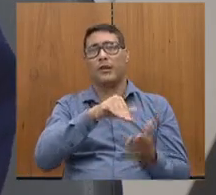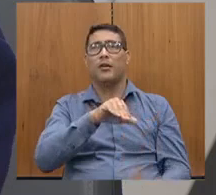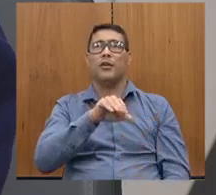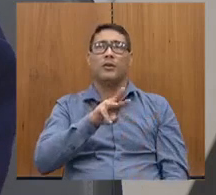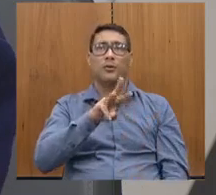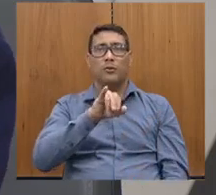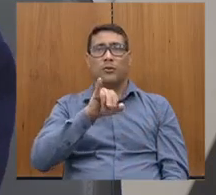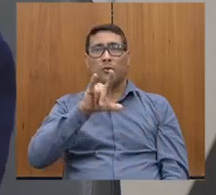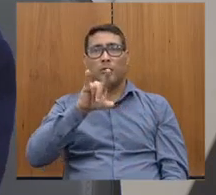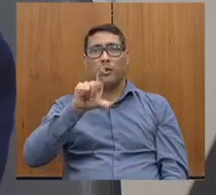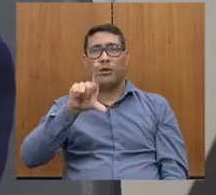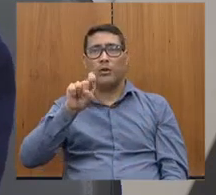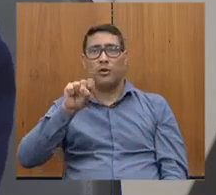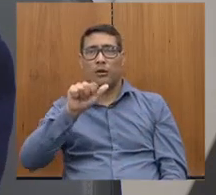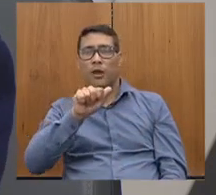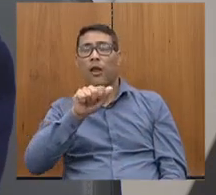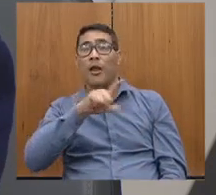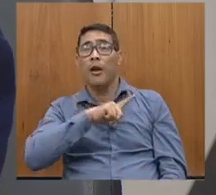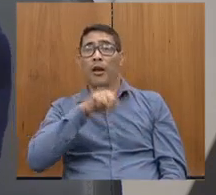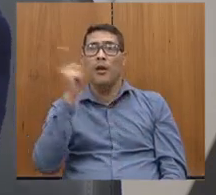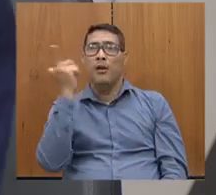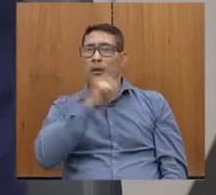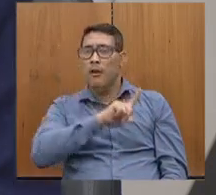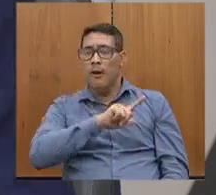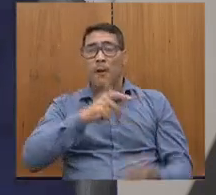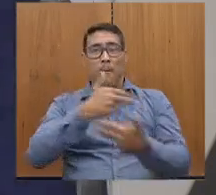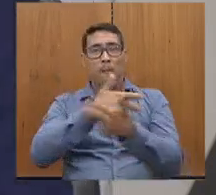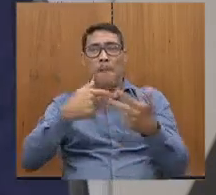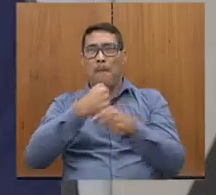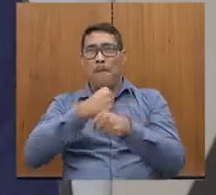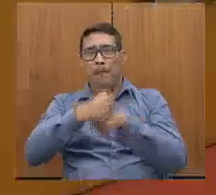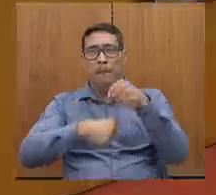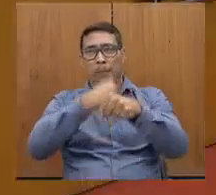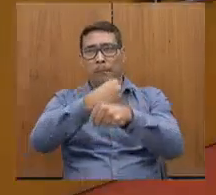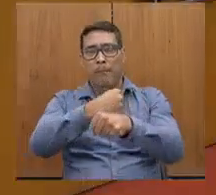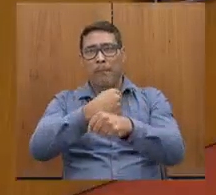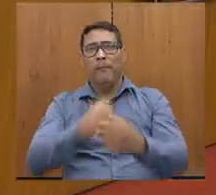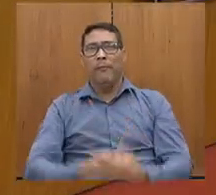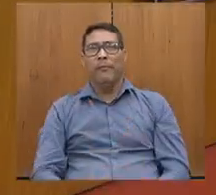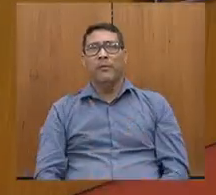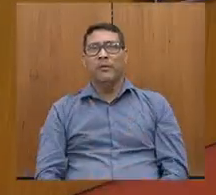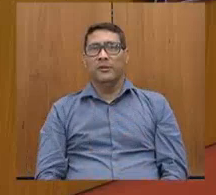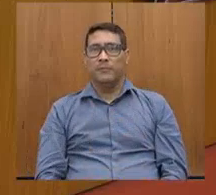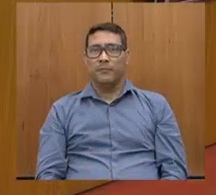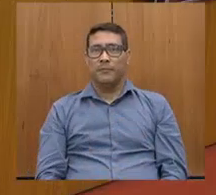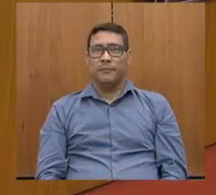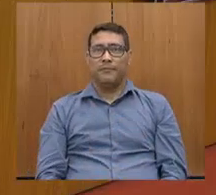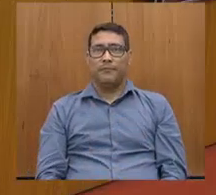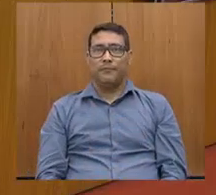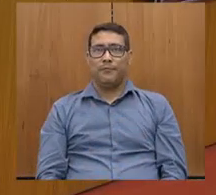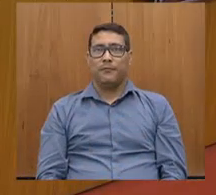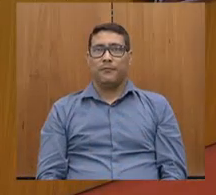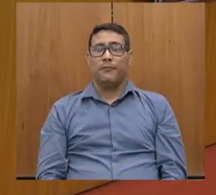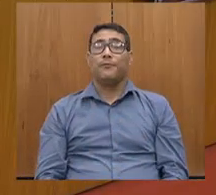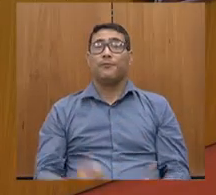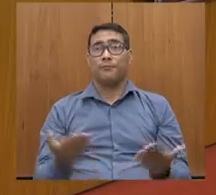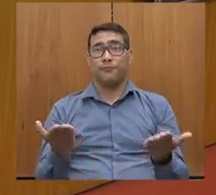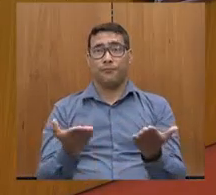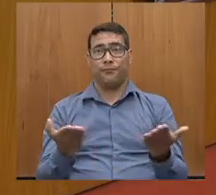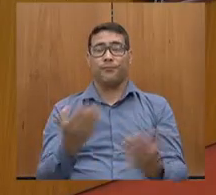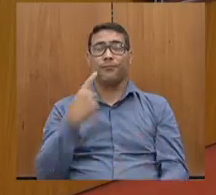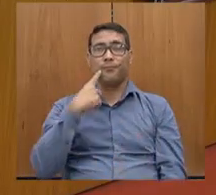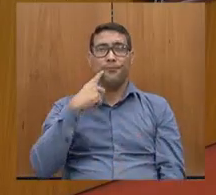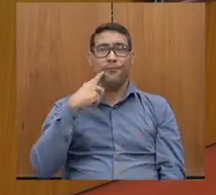garantirmos os recursos para para o próximo ano. Está bom, perfeito. Vamos ouvir a deputada